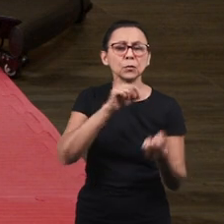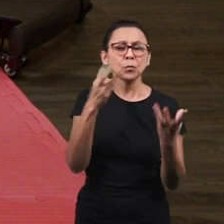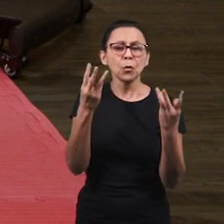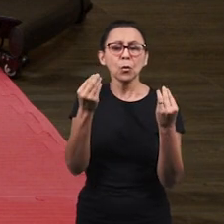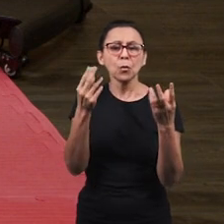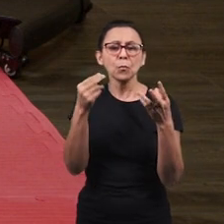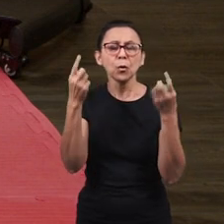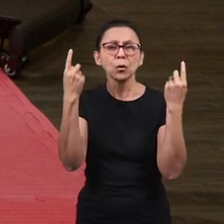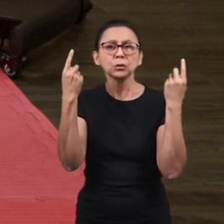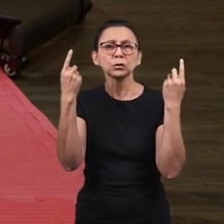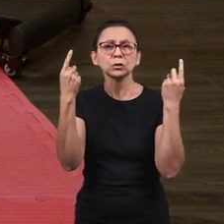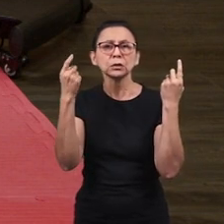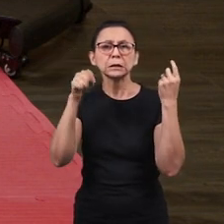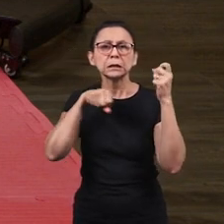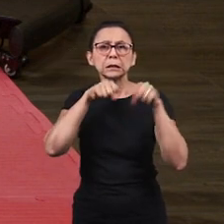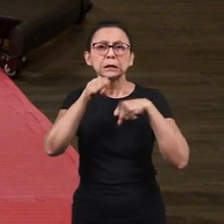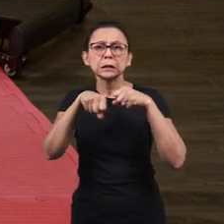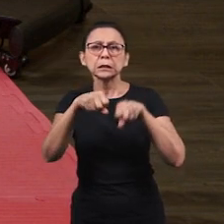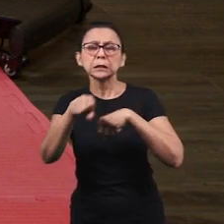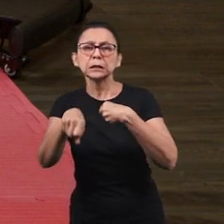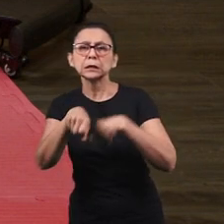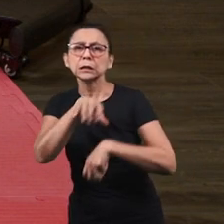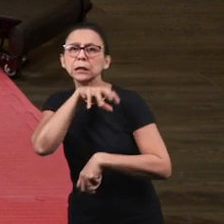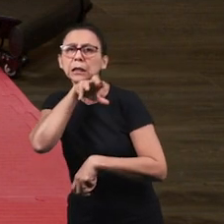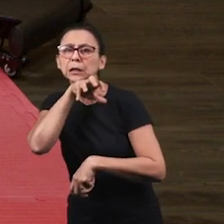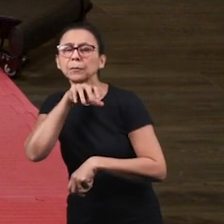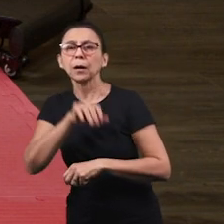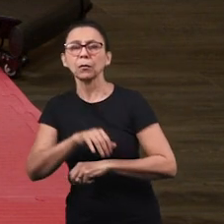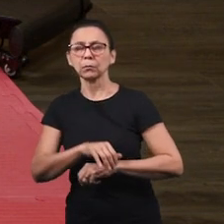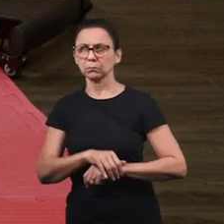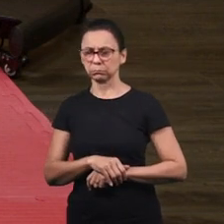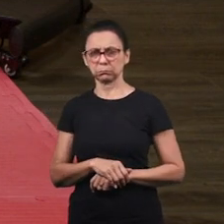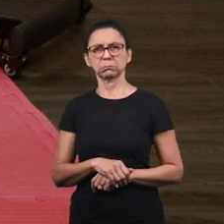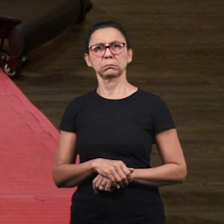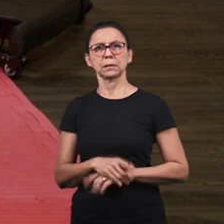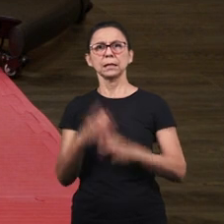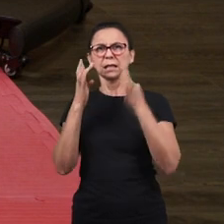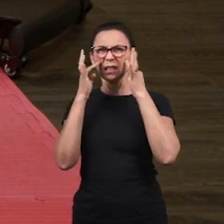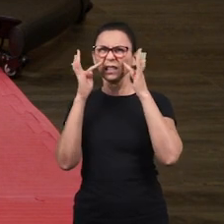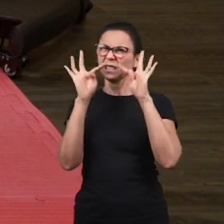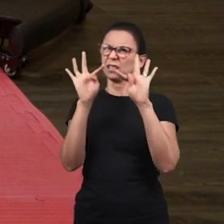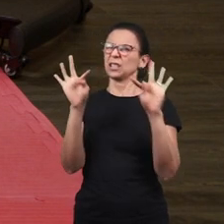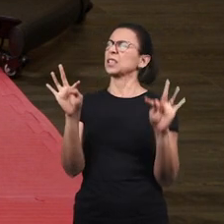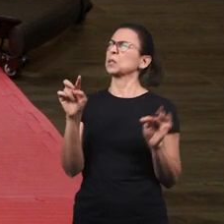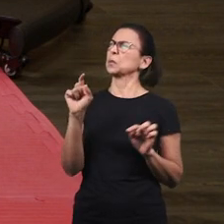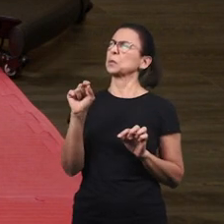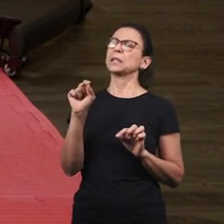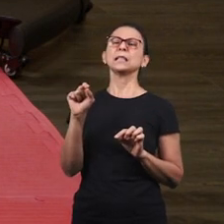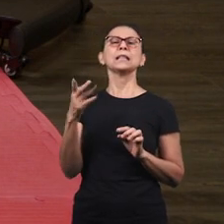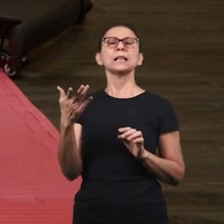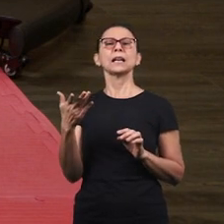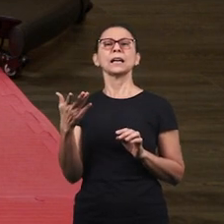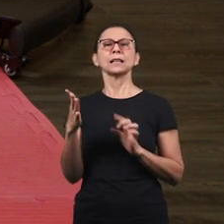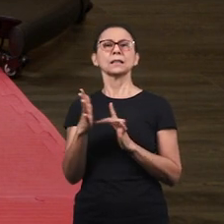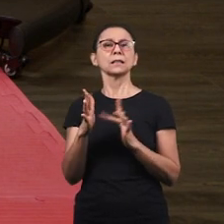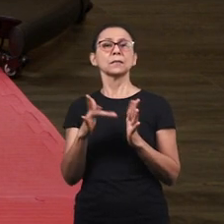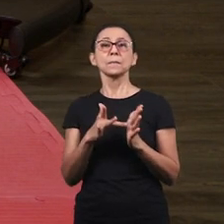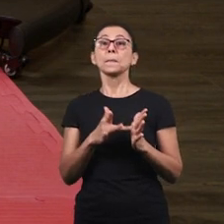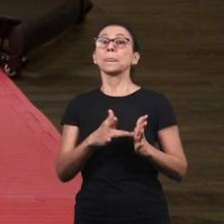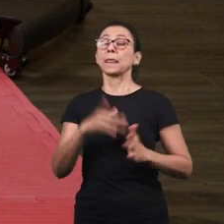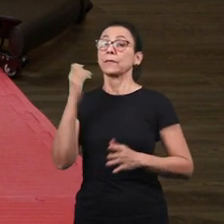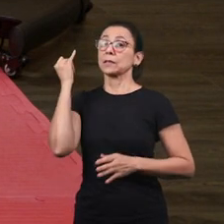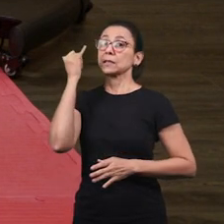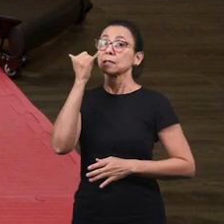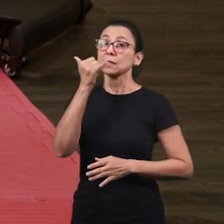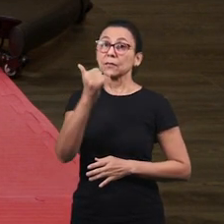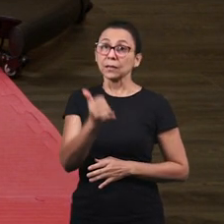você viu e ouviu Mas e testemunhar de Jesus? O que é? É também contar para as pessoas Falar de